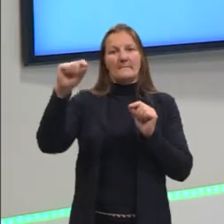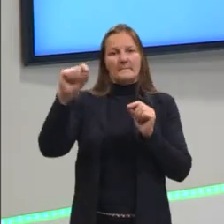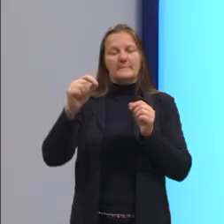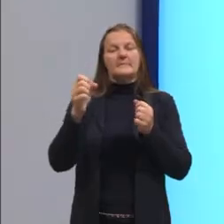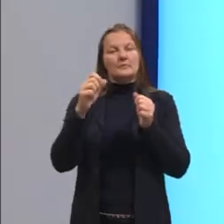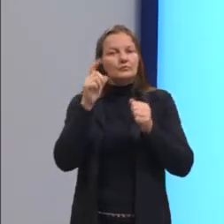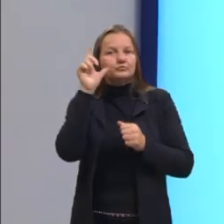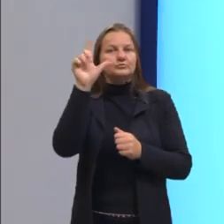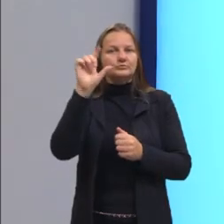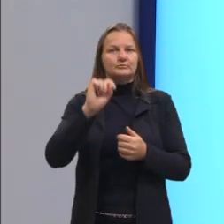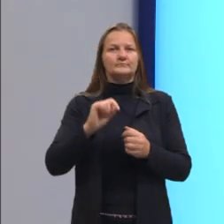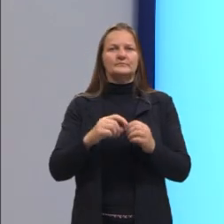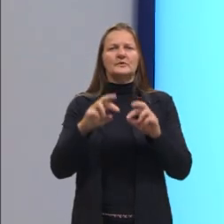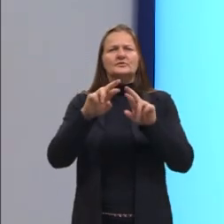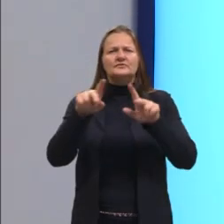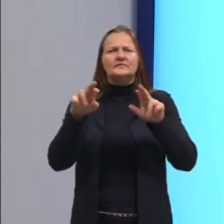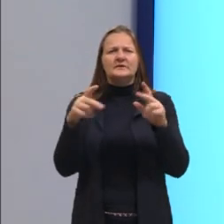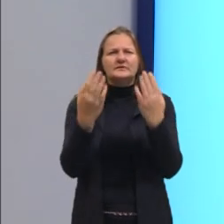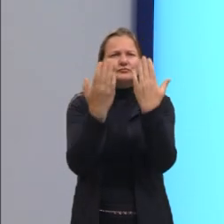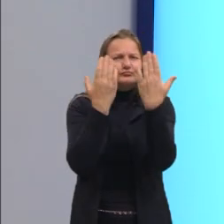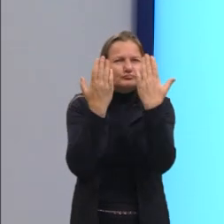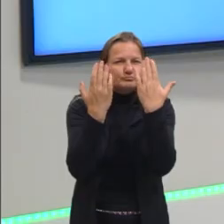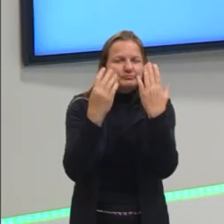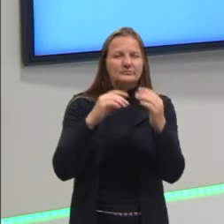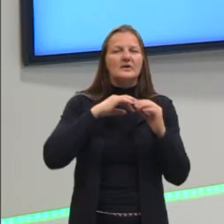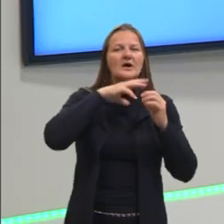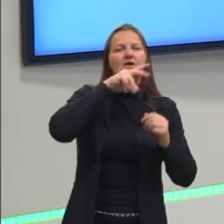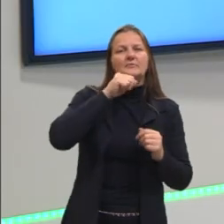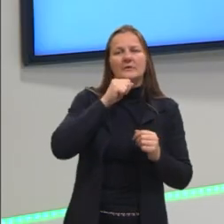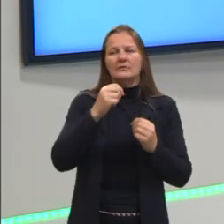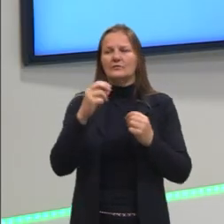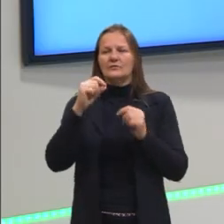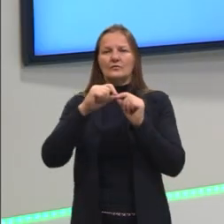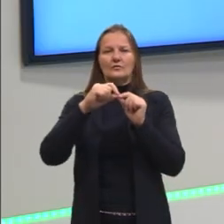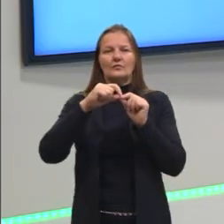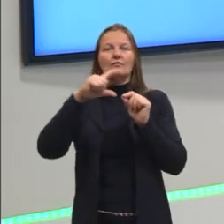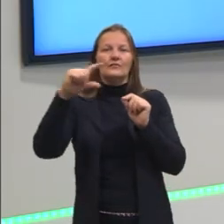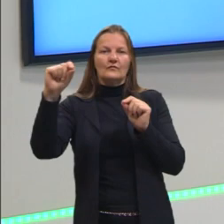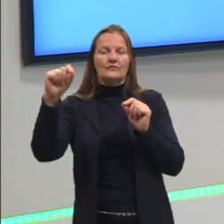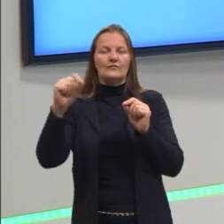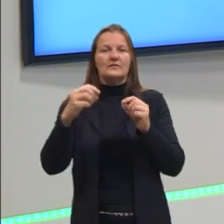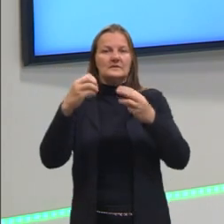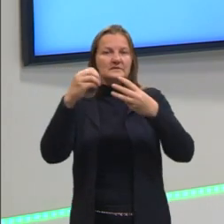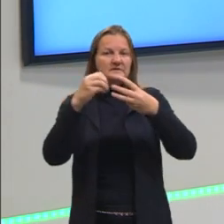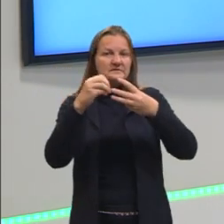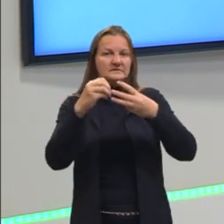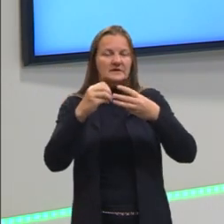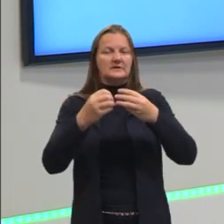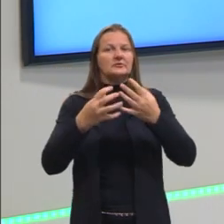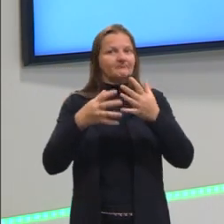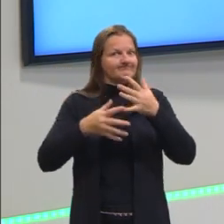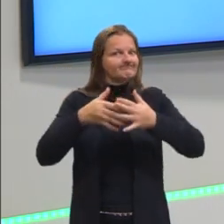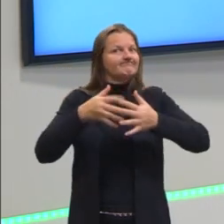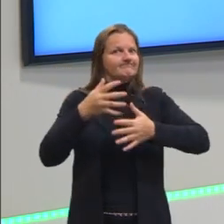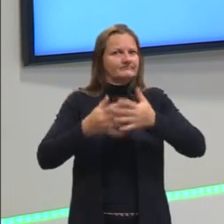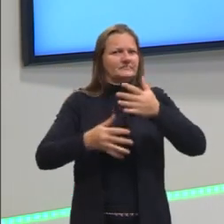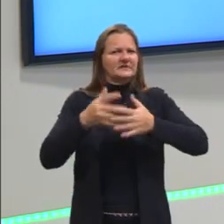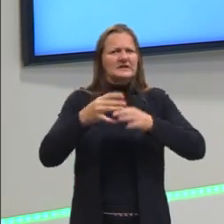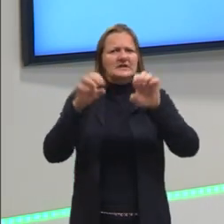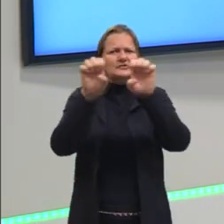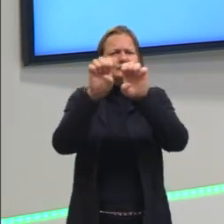Então, aqui, olha a diferença do animal para vegetal. A vegetal é bem mais complexa, tem mais